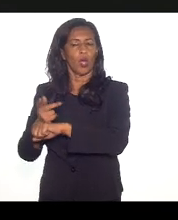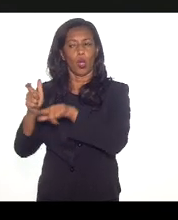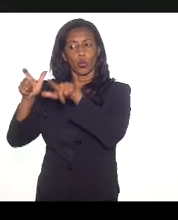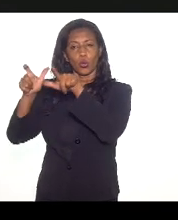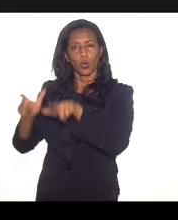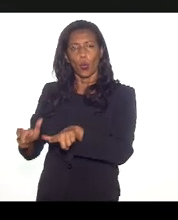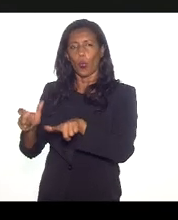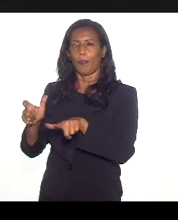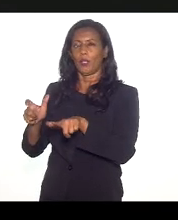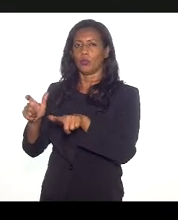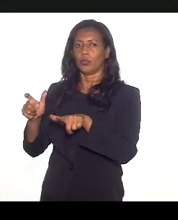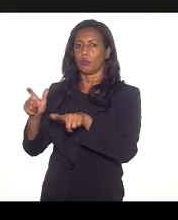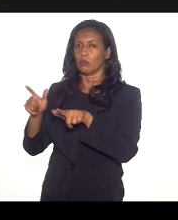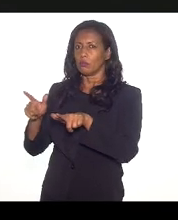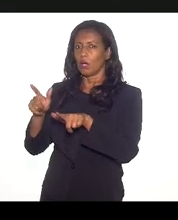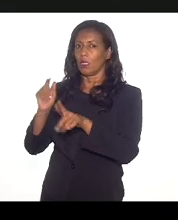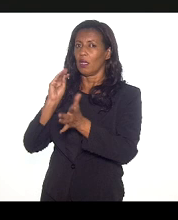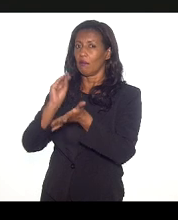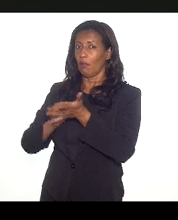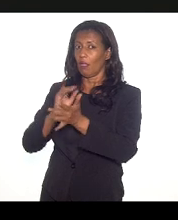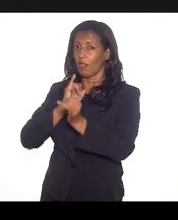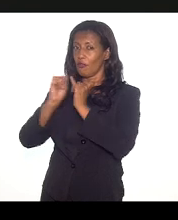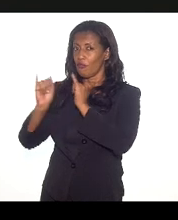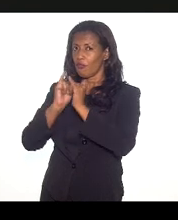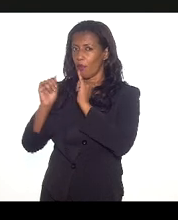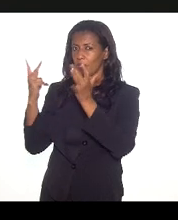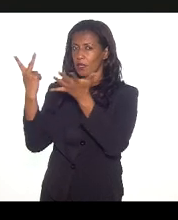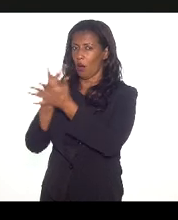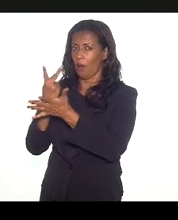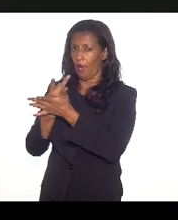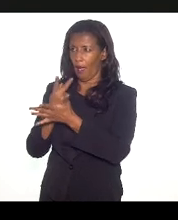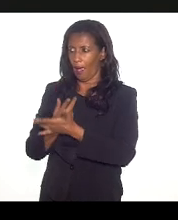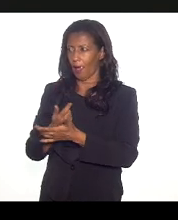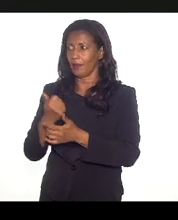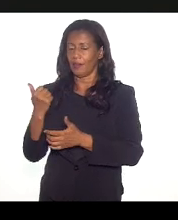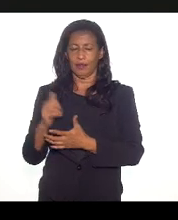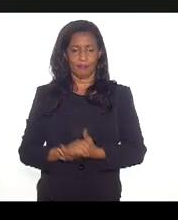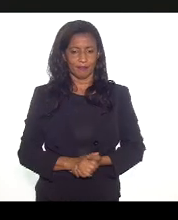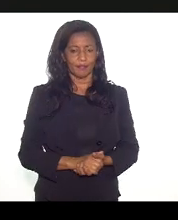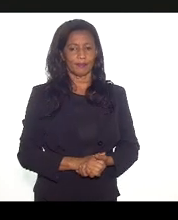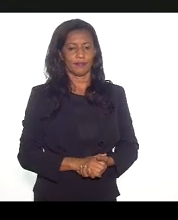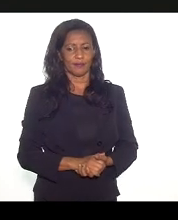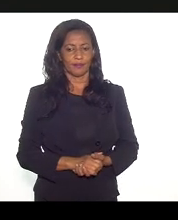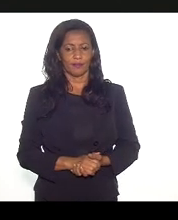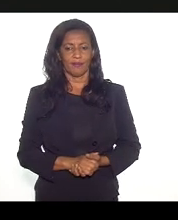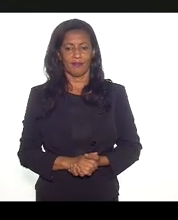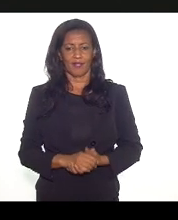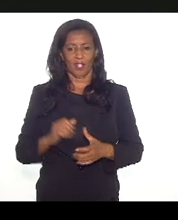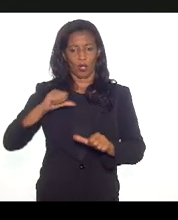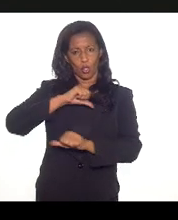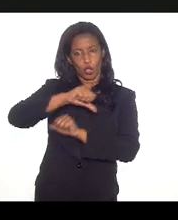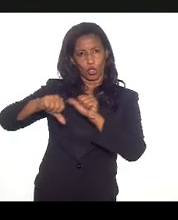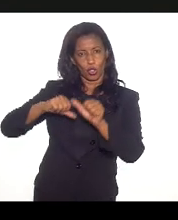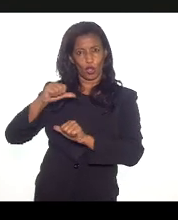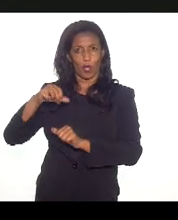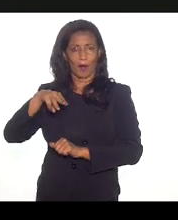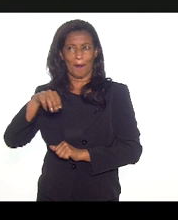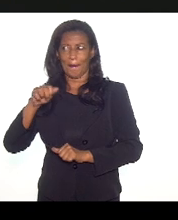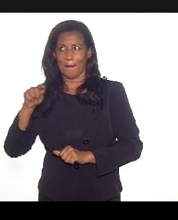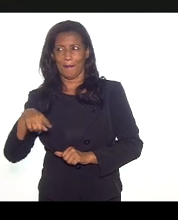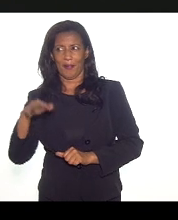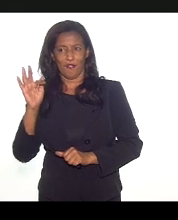de notícia mal construída, informação mal construída, ou até mesmo de má fé ou com outras